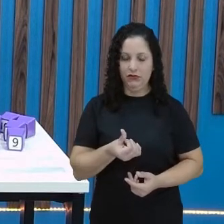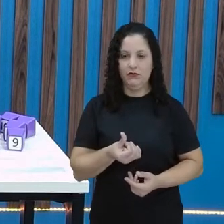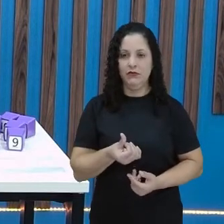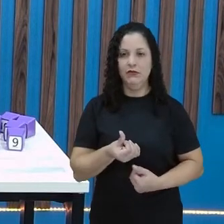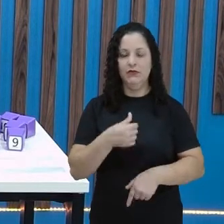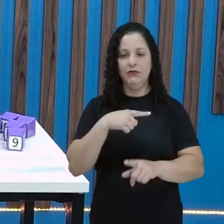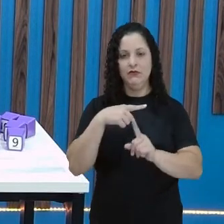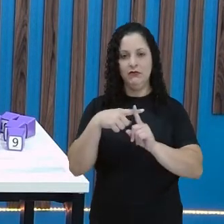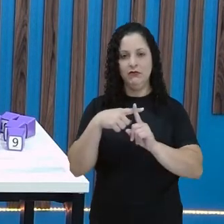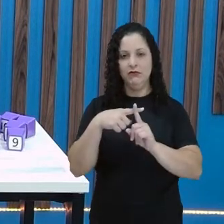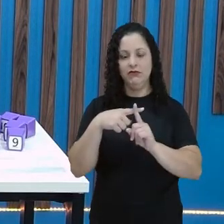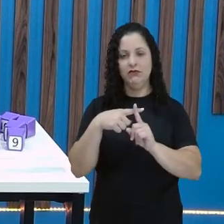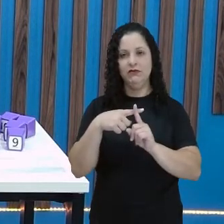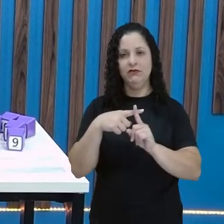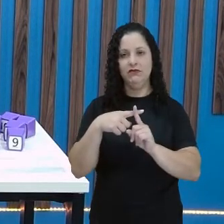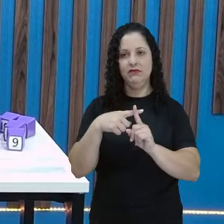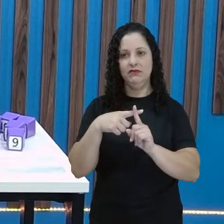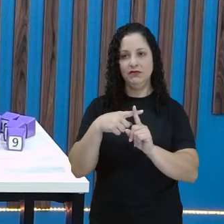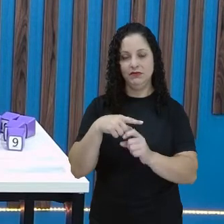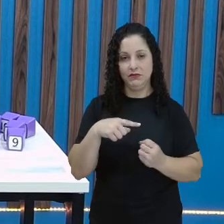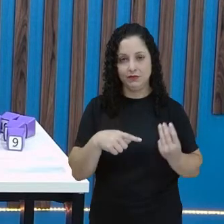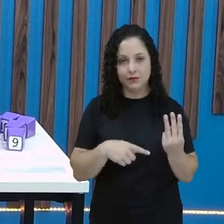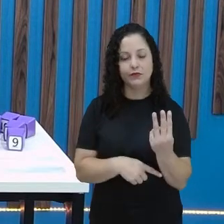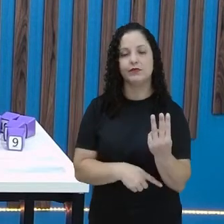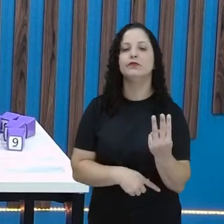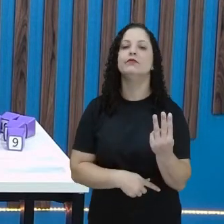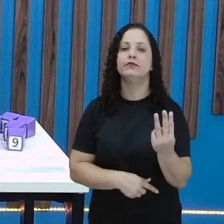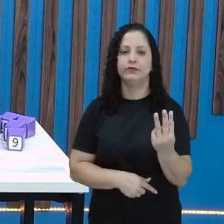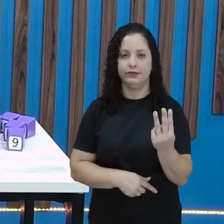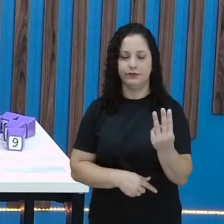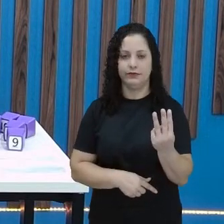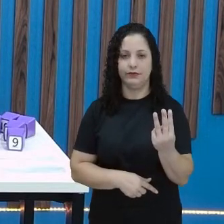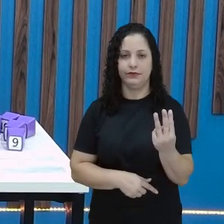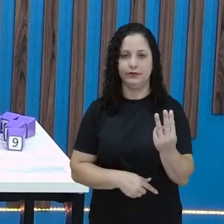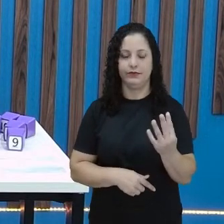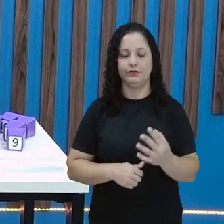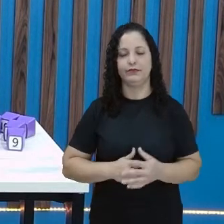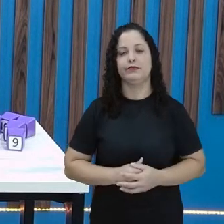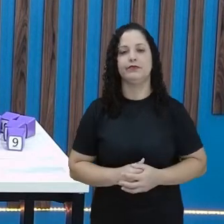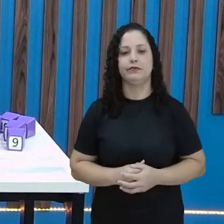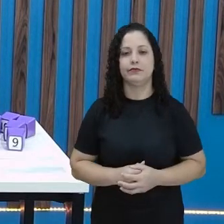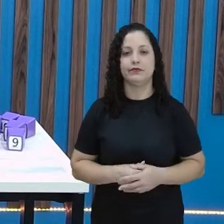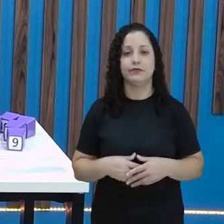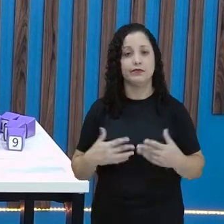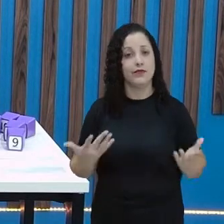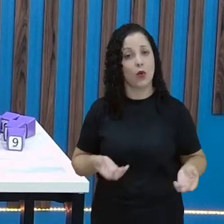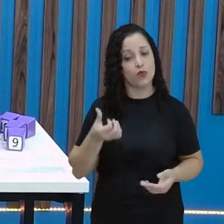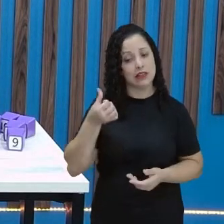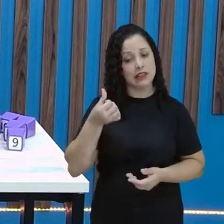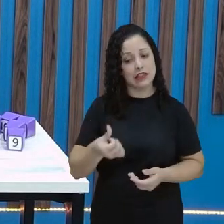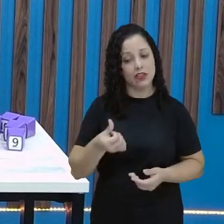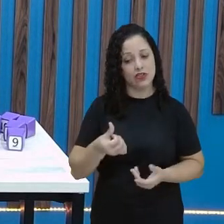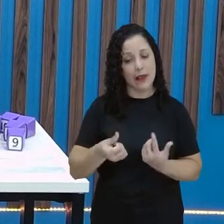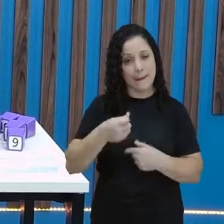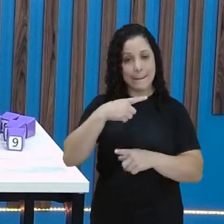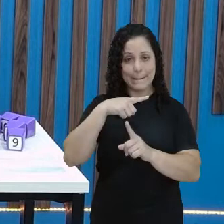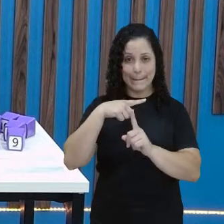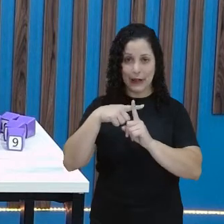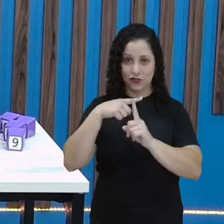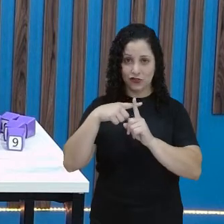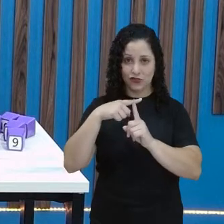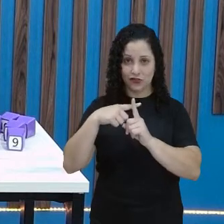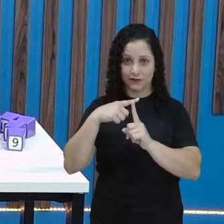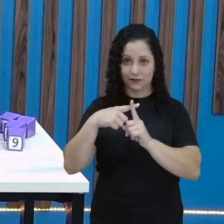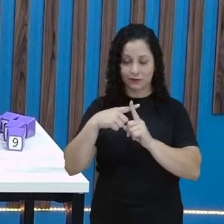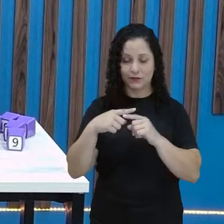seis. E está aqui. Só que ele fala aqui, Adicionando mais três. Então, adicionar, a gente já viu que aí é uma